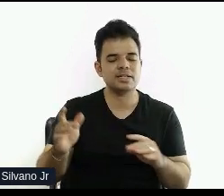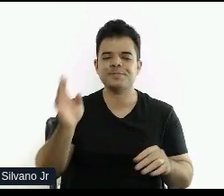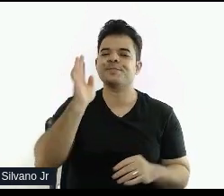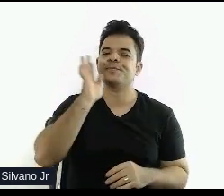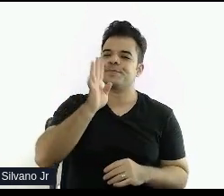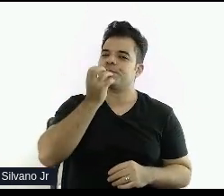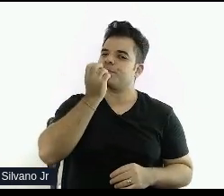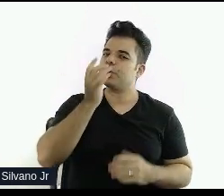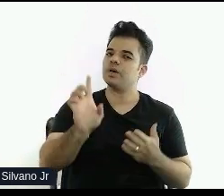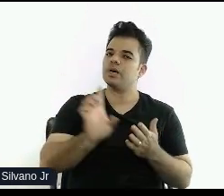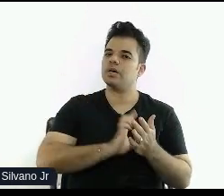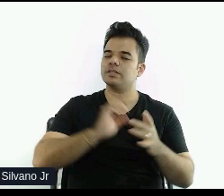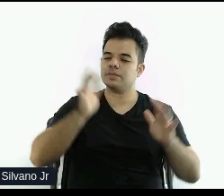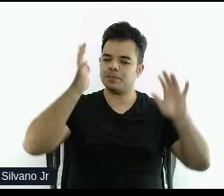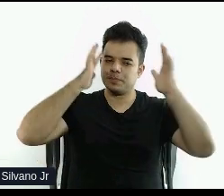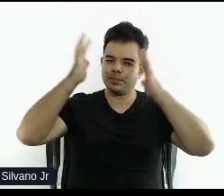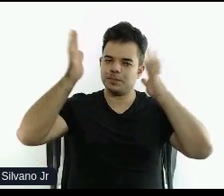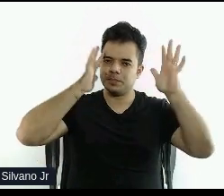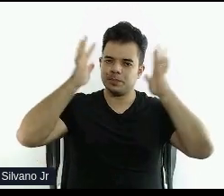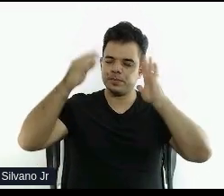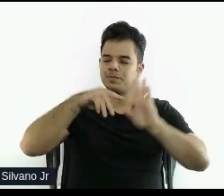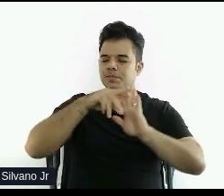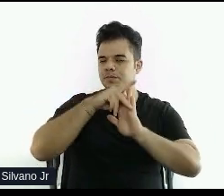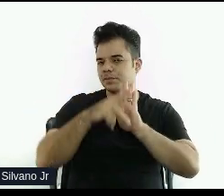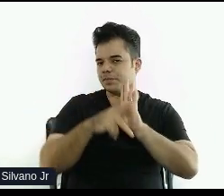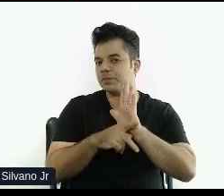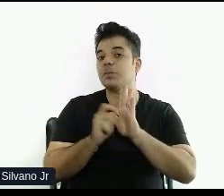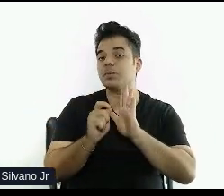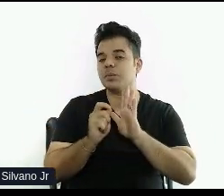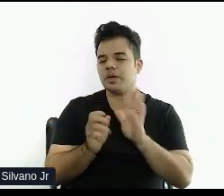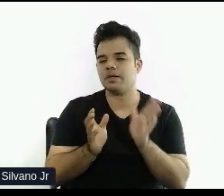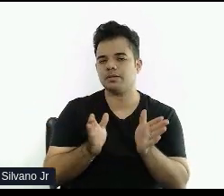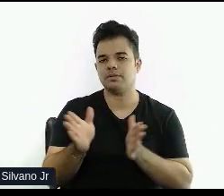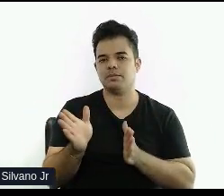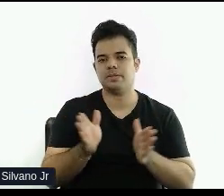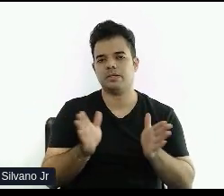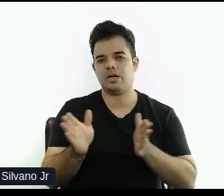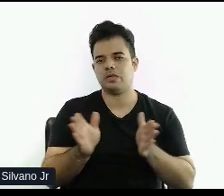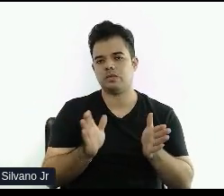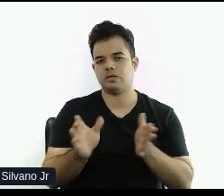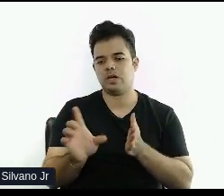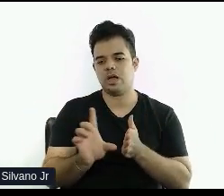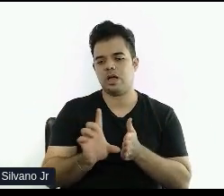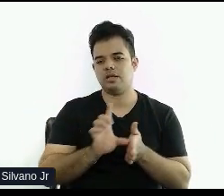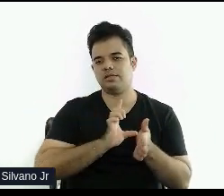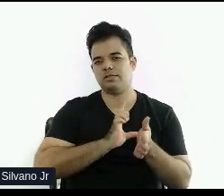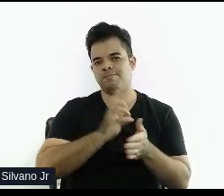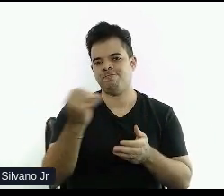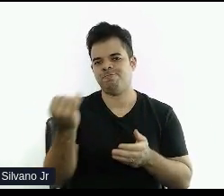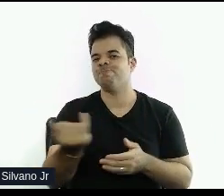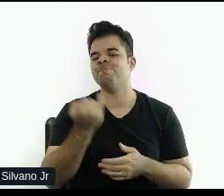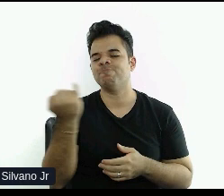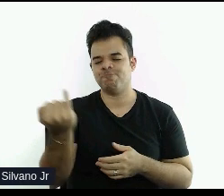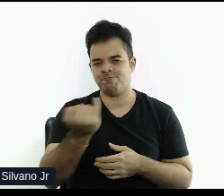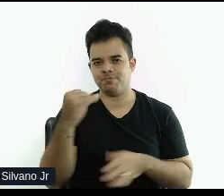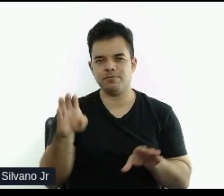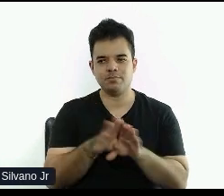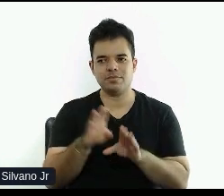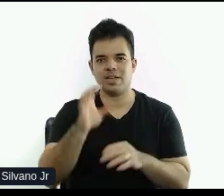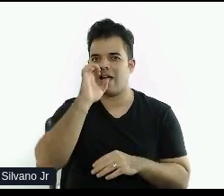em pontos de acessibilidade desde antes, né? Para, acho que corta um pouco o caminho